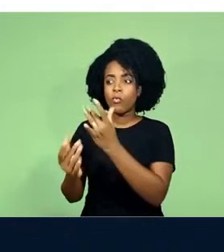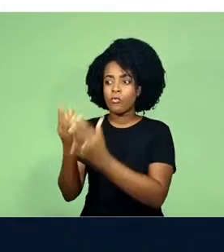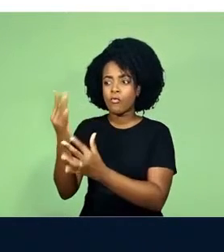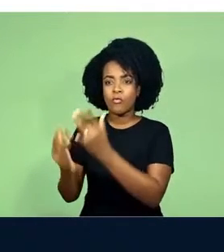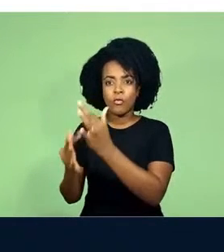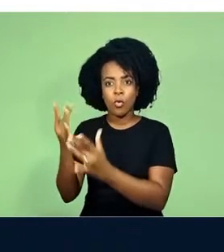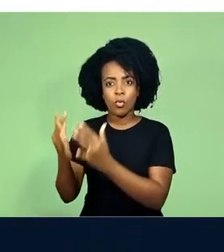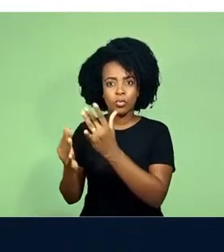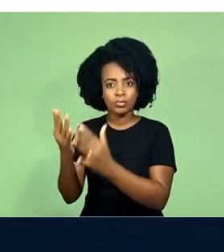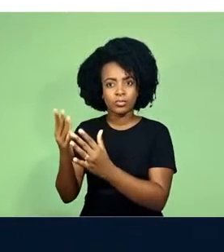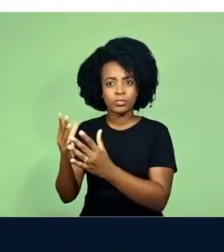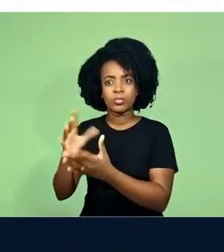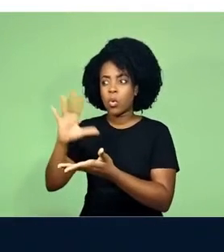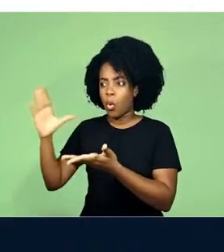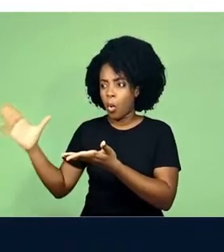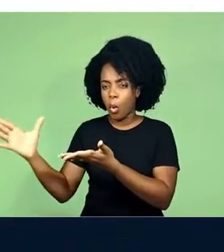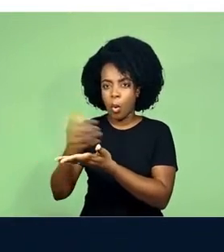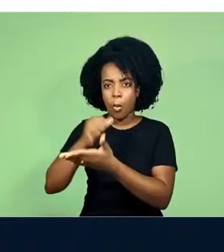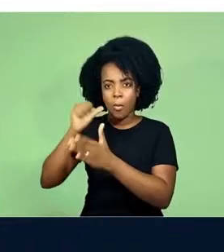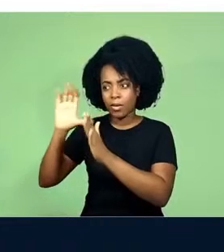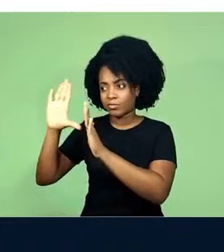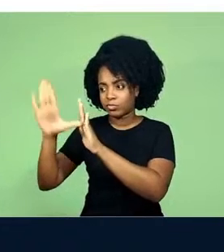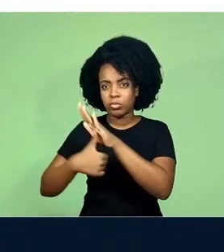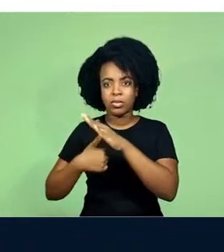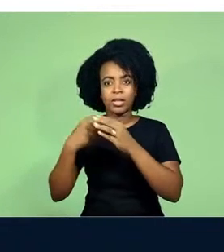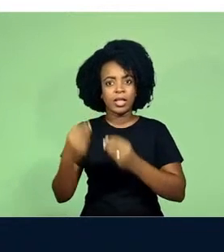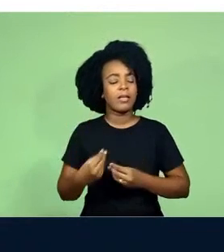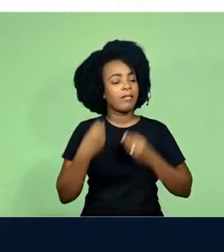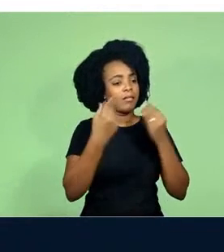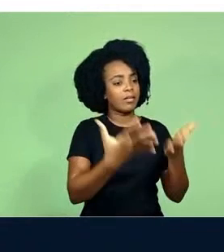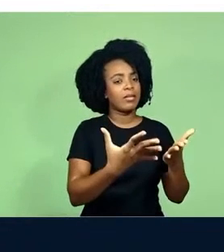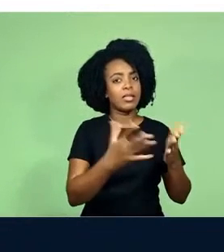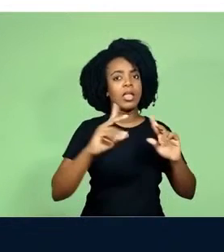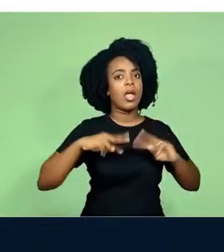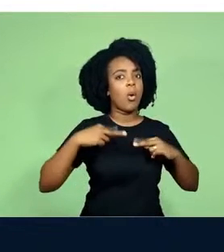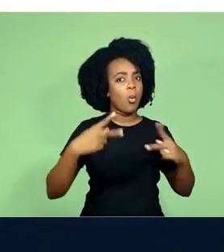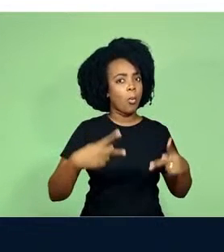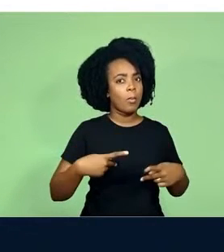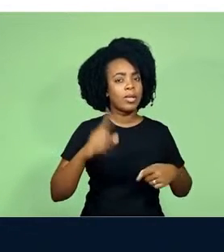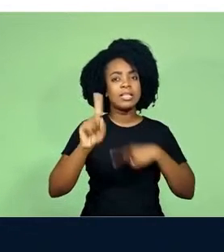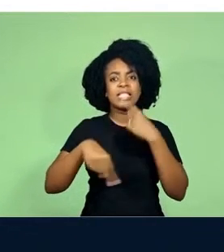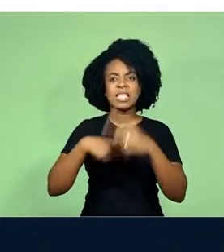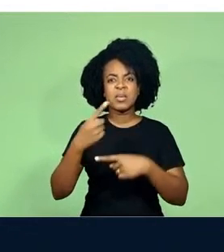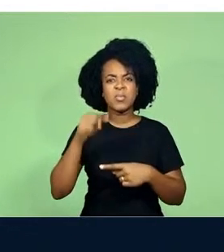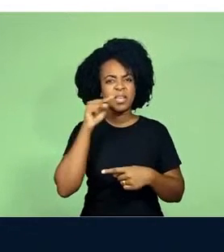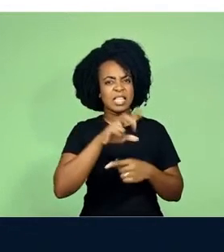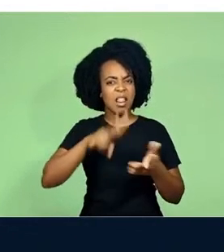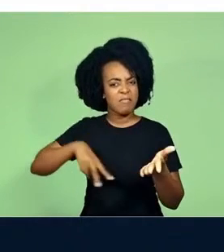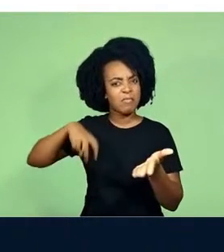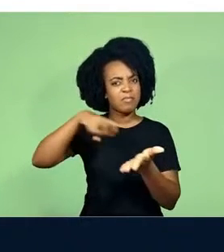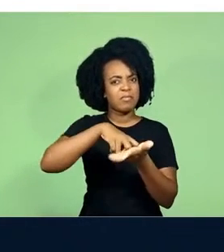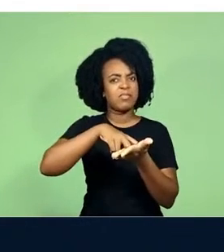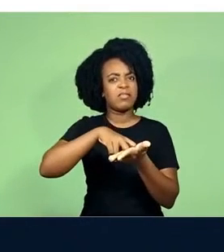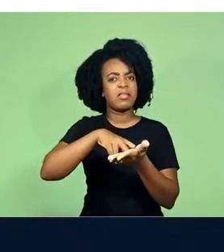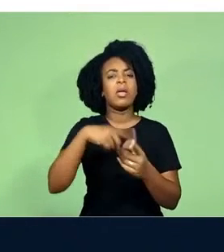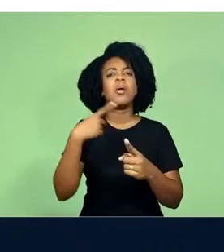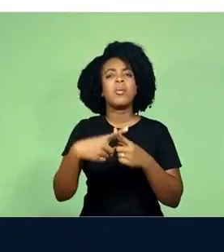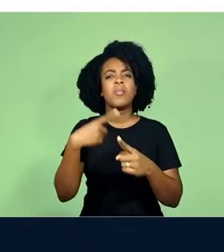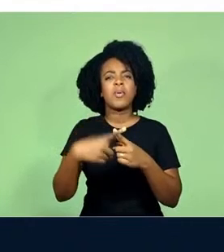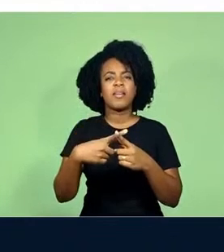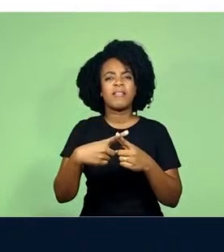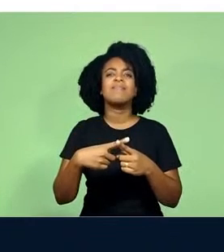entrega aos humanos. E ele é punido, sendo acorrentado, e todo dia um abutre vem e